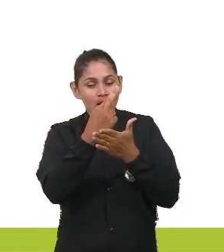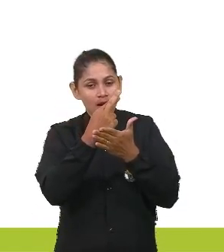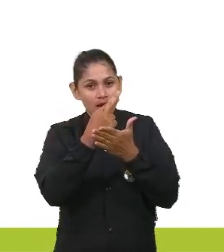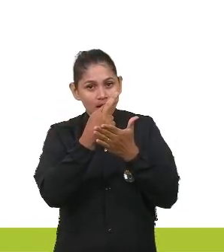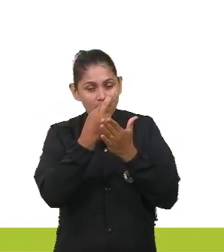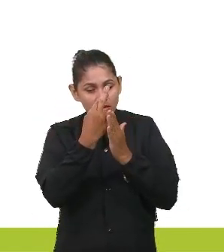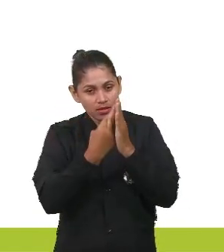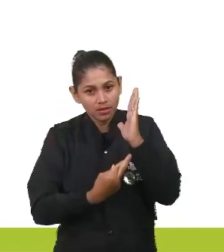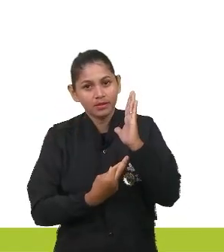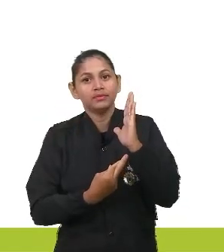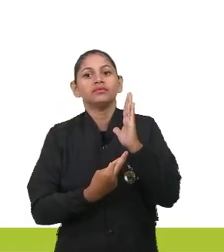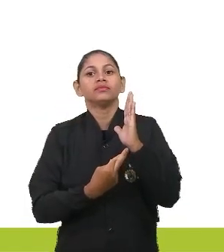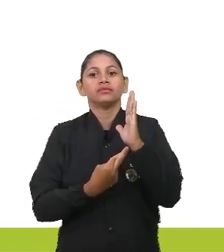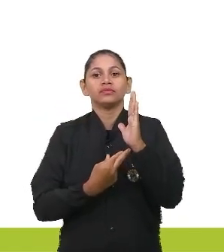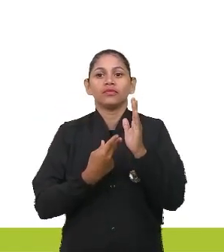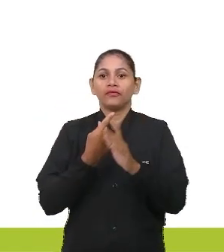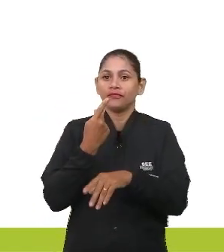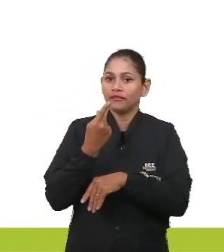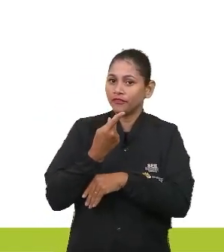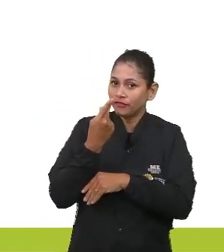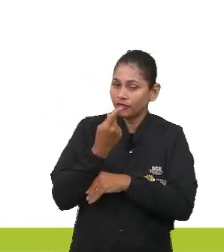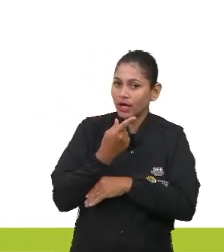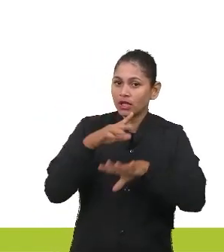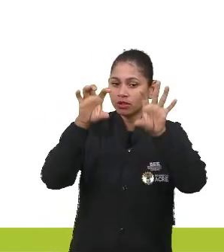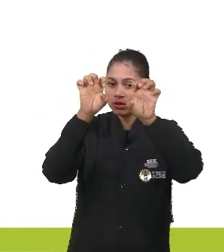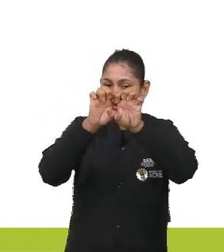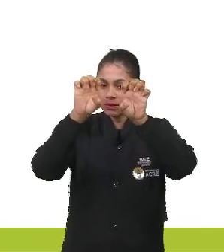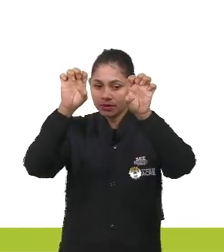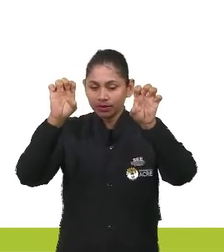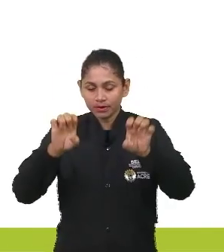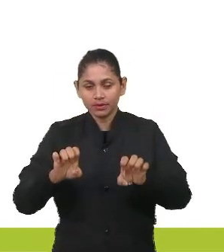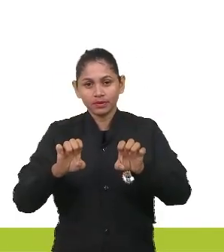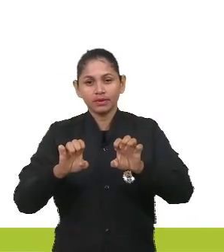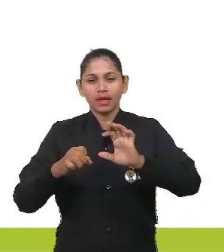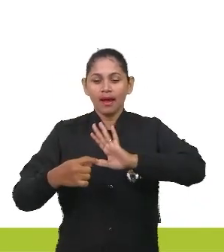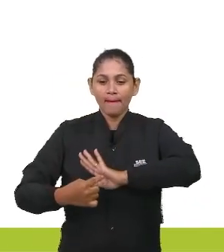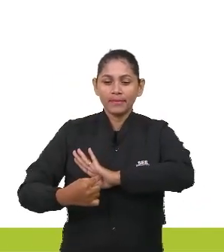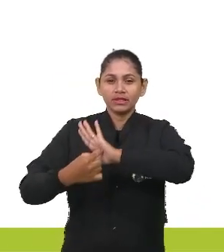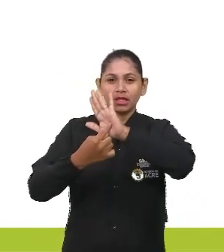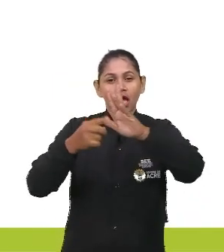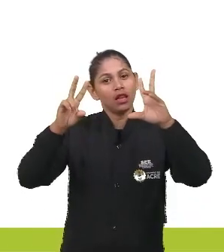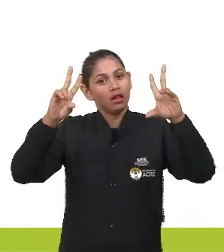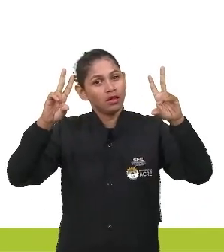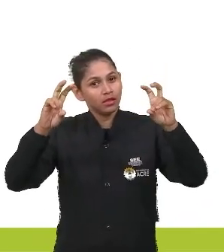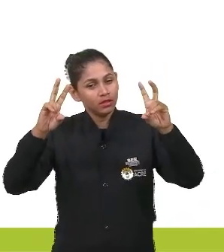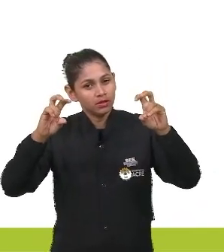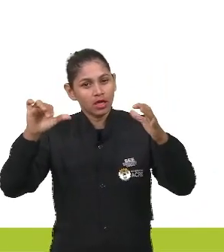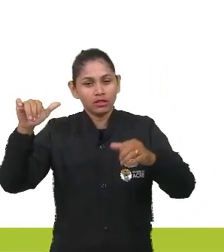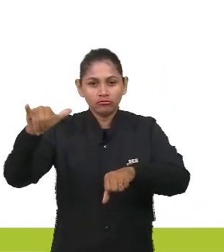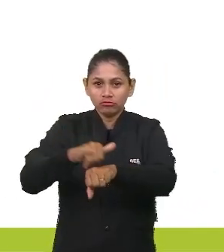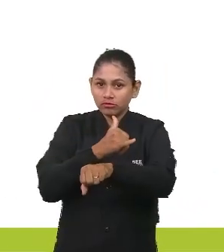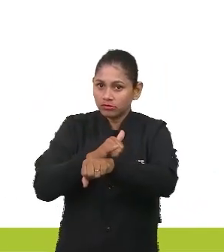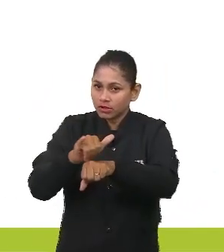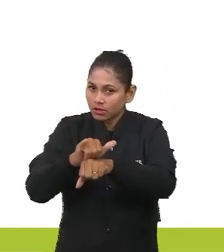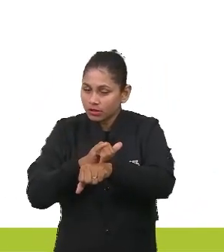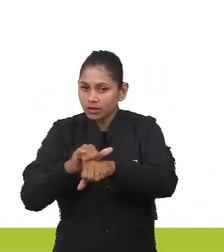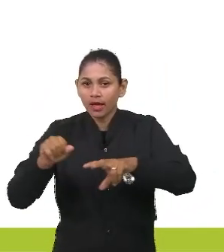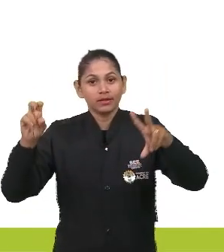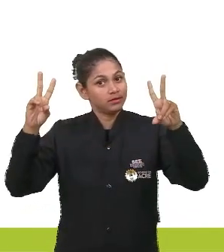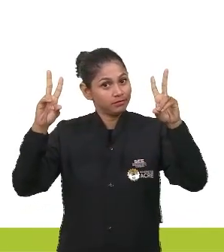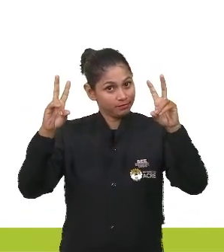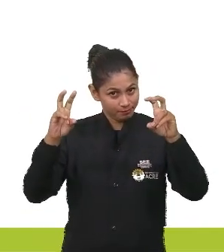essa estrutura ele começa a apresentação do tema ou estratégia como normalmente